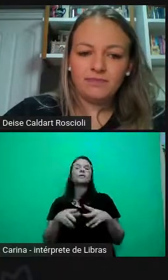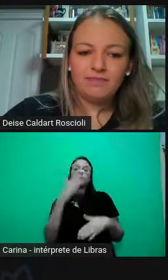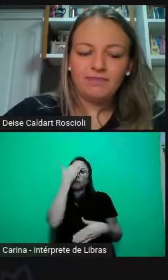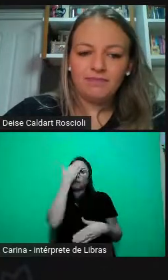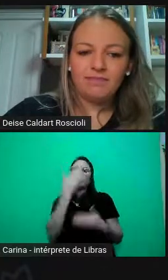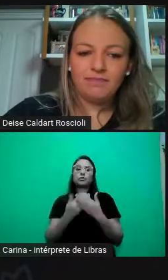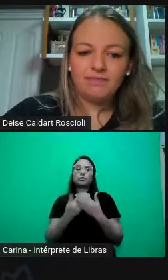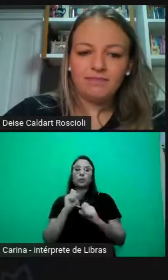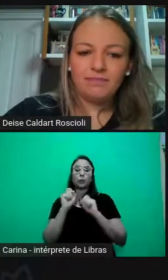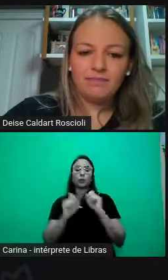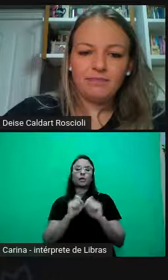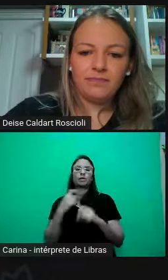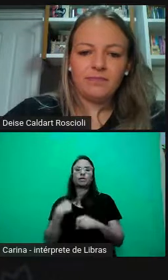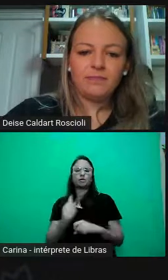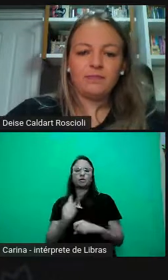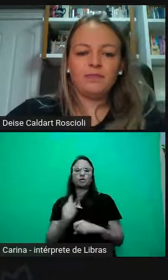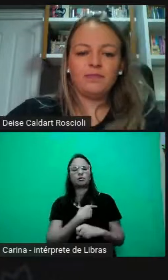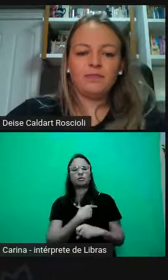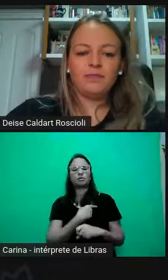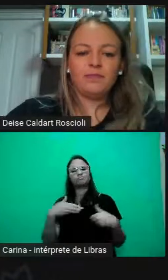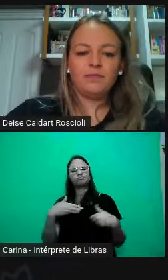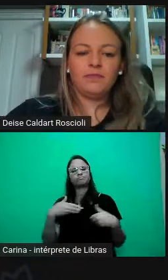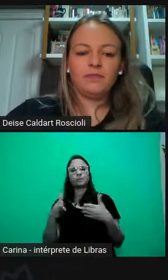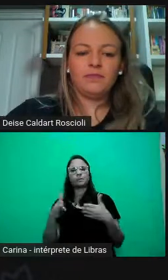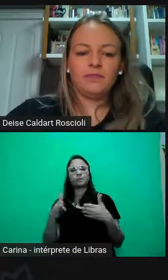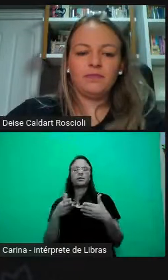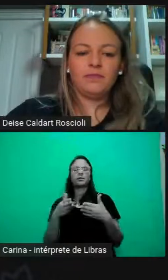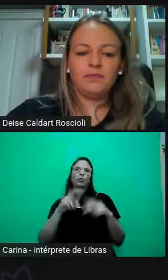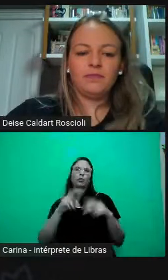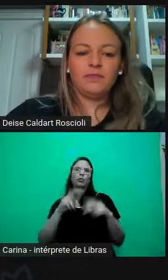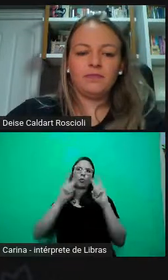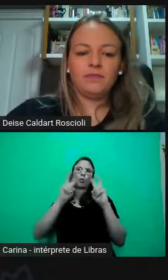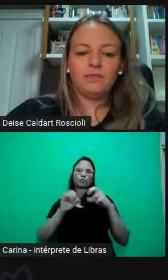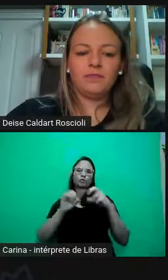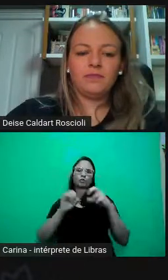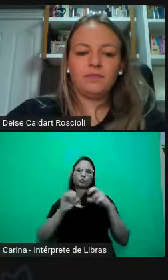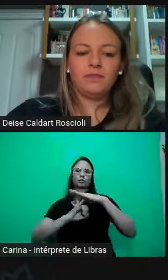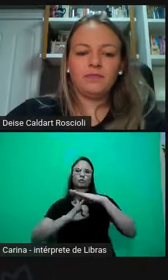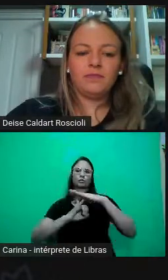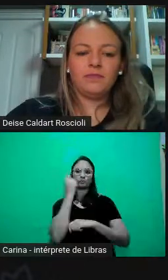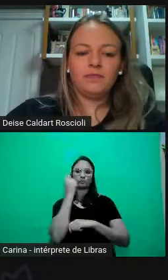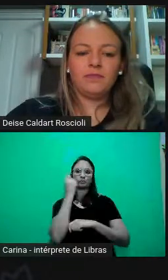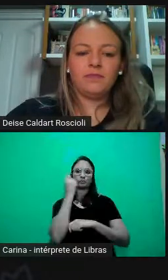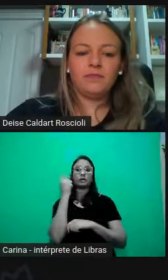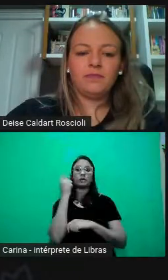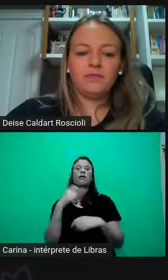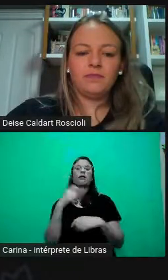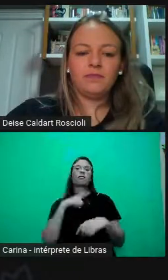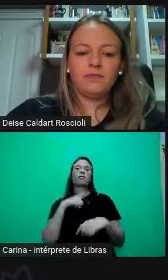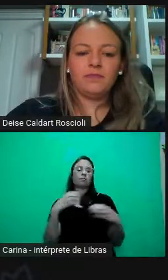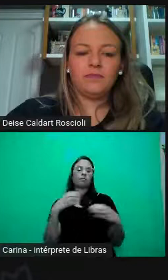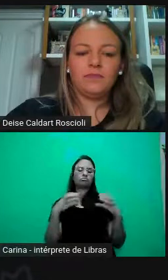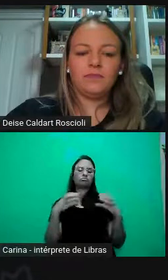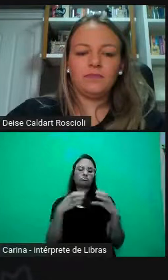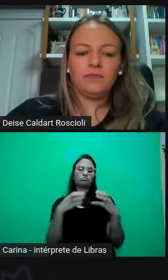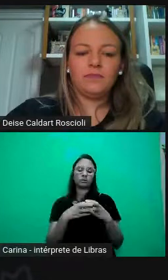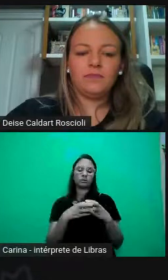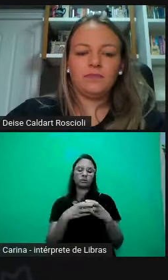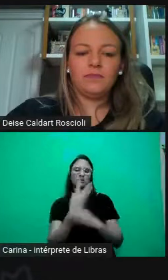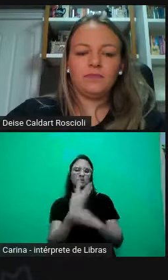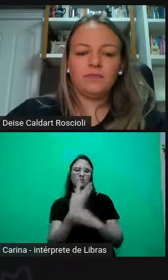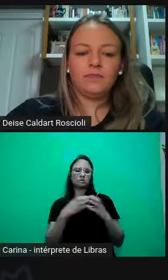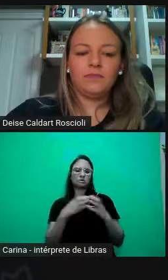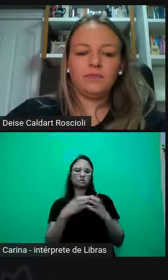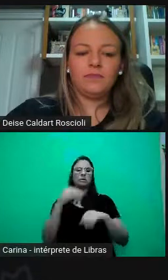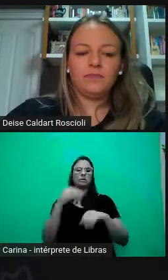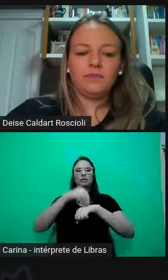falamos de IFRS, pela própria constituição dos nossos núcleos, né? O fato da gente ter o NAPNI, o NEPGIS